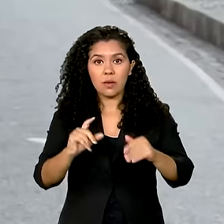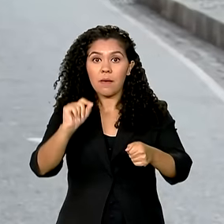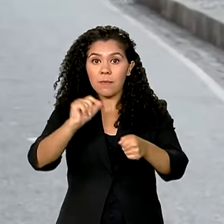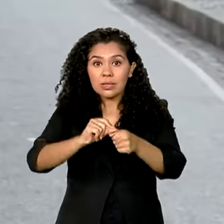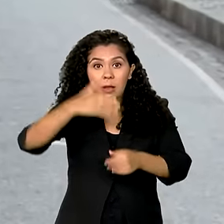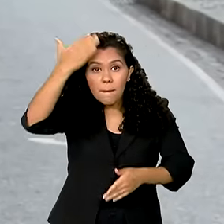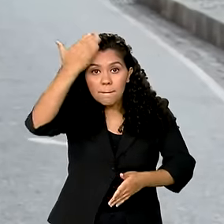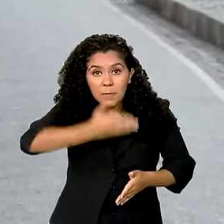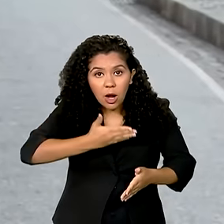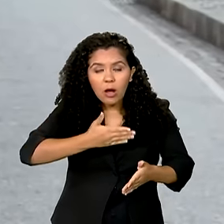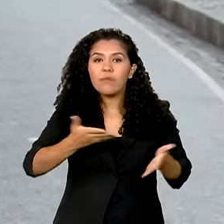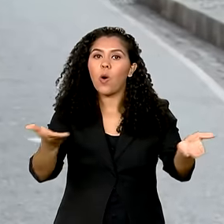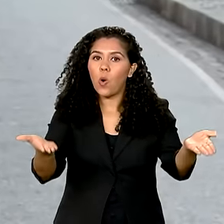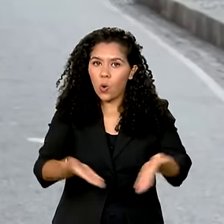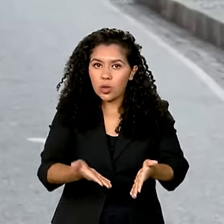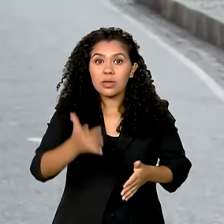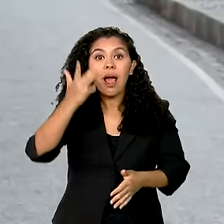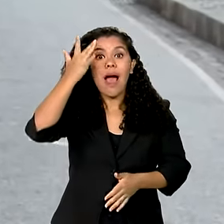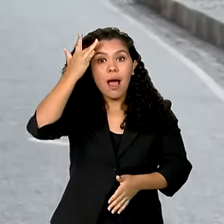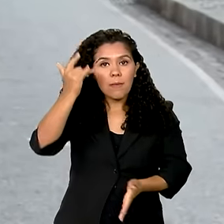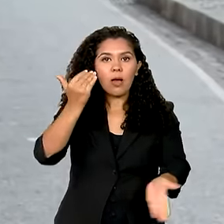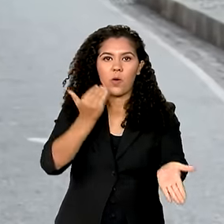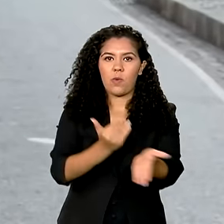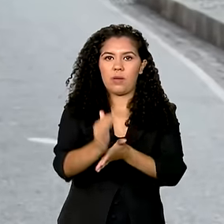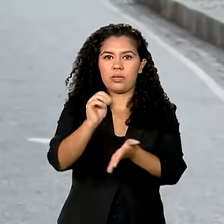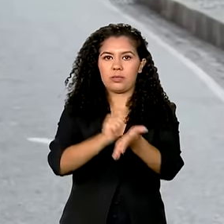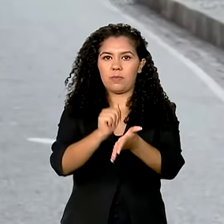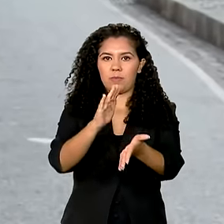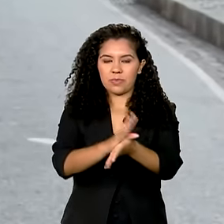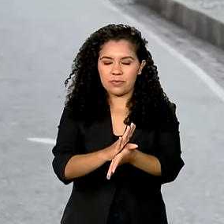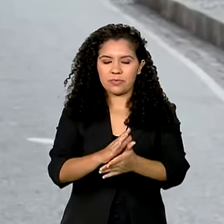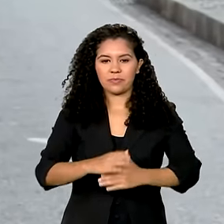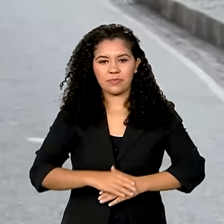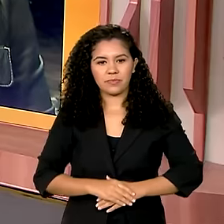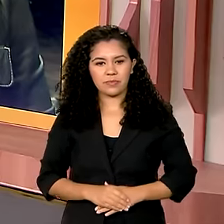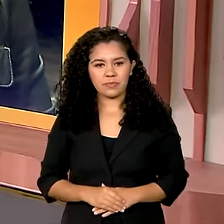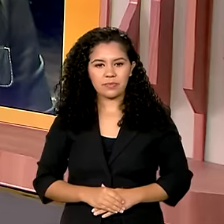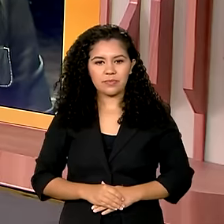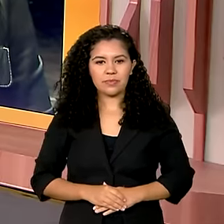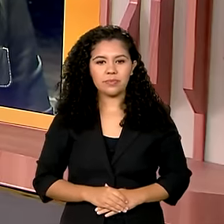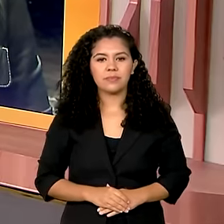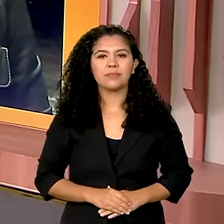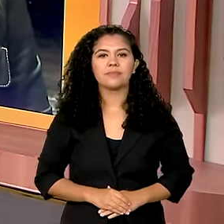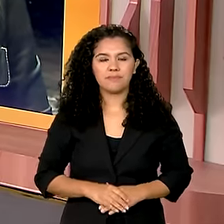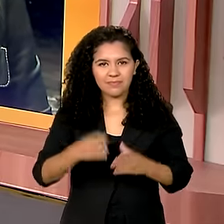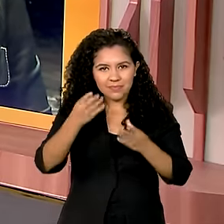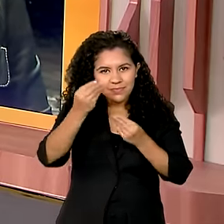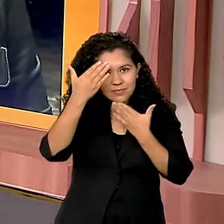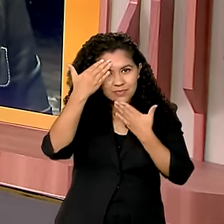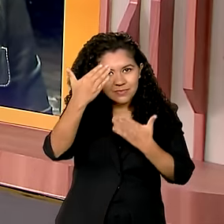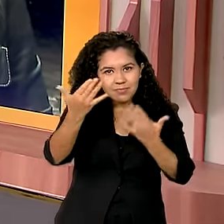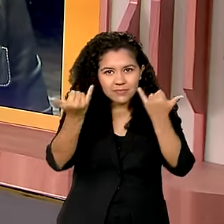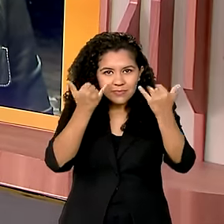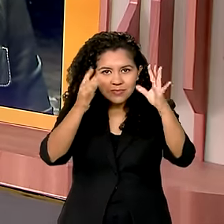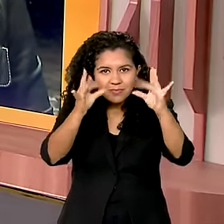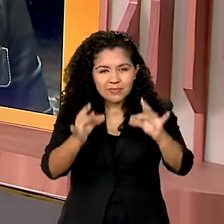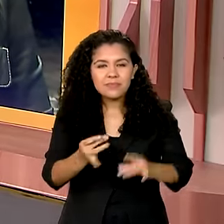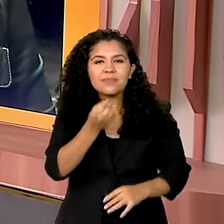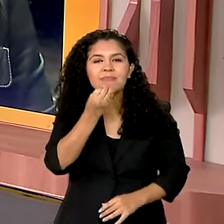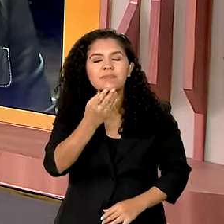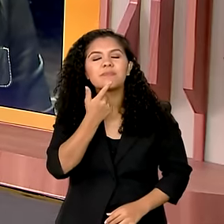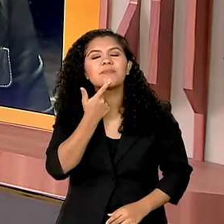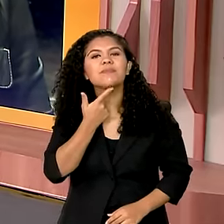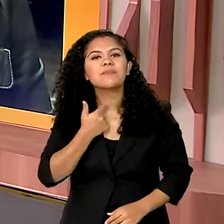hoje, viu? As multas já começam a ser aplicadas amanhã. Vanessa, eu volto com você. Ok, Tiago, obrigada pelas informações, bom trabalho para